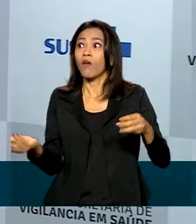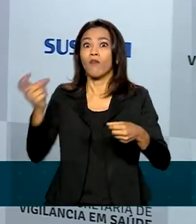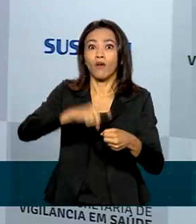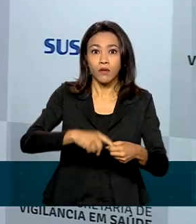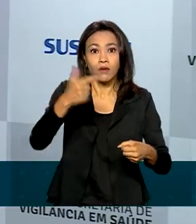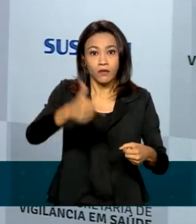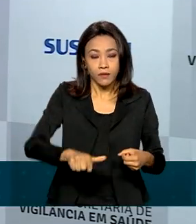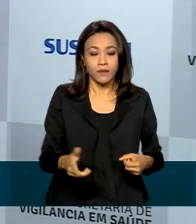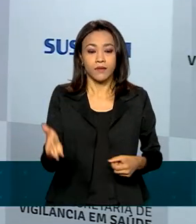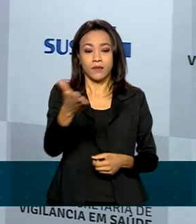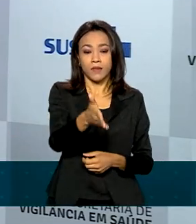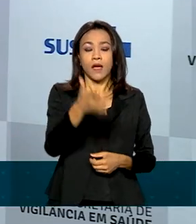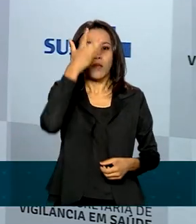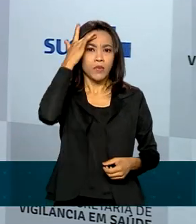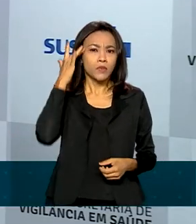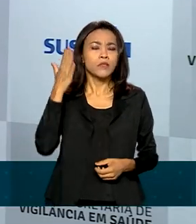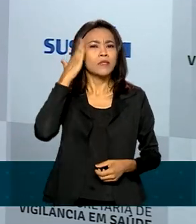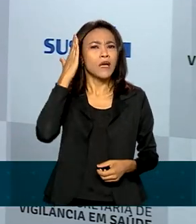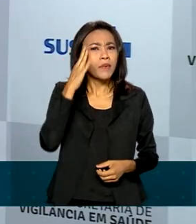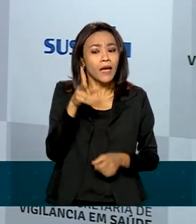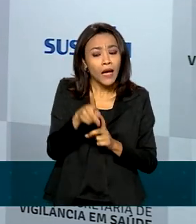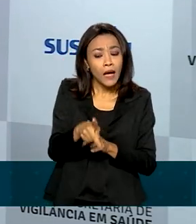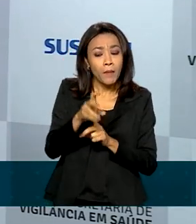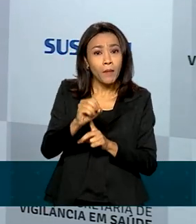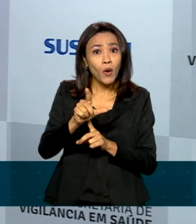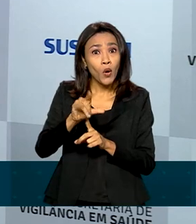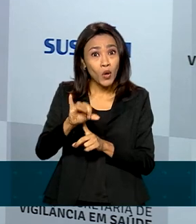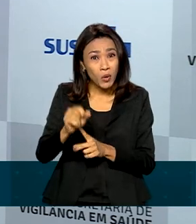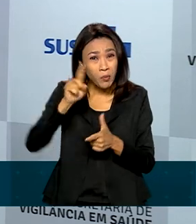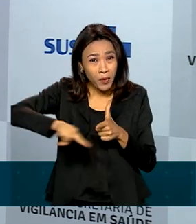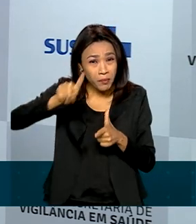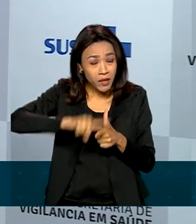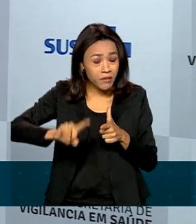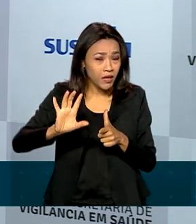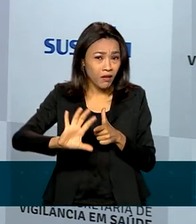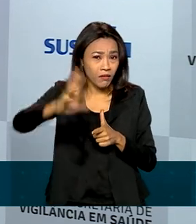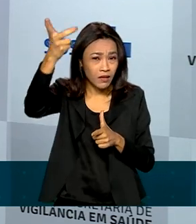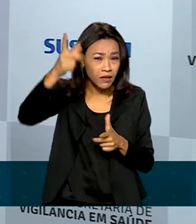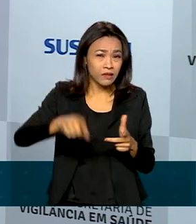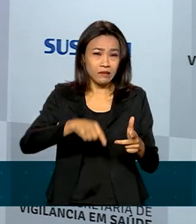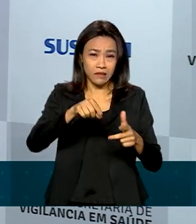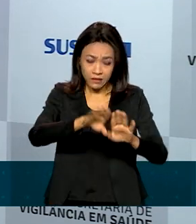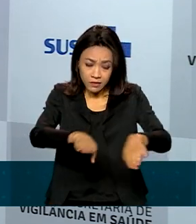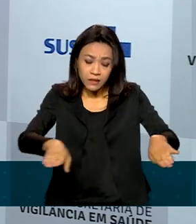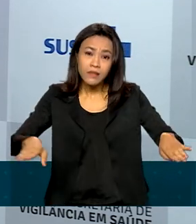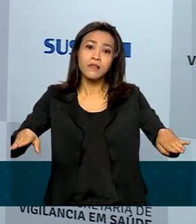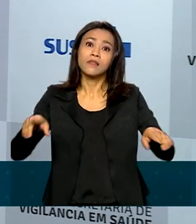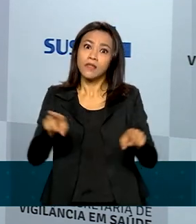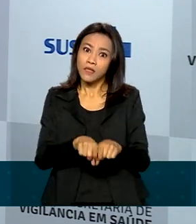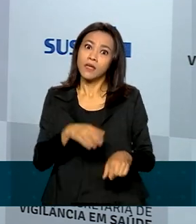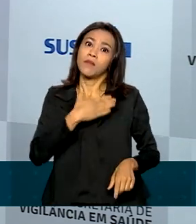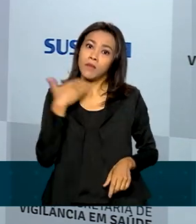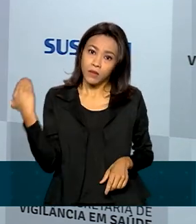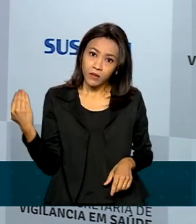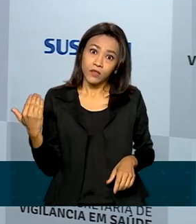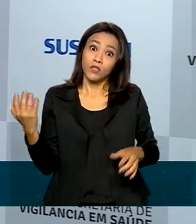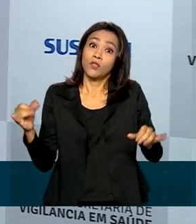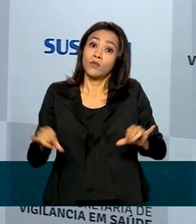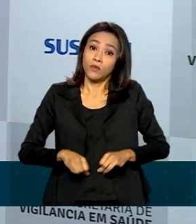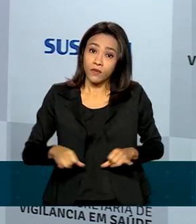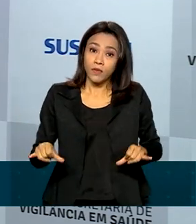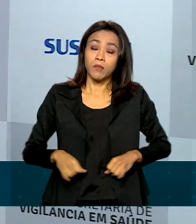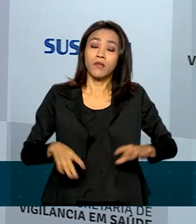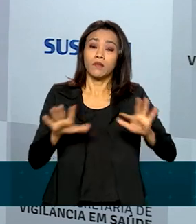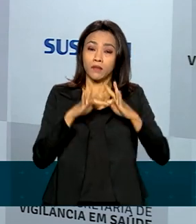não sabem o problema que a poliomielite causa, o problema que ela vem a acarretar nas crianças e o óbito que causa e o sofrimento nas